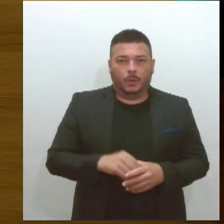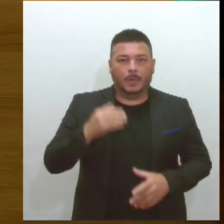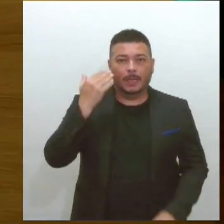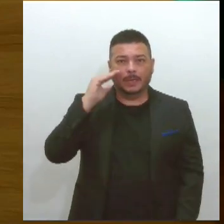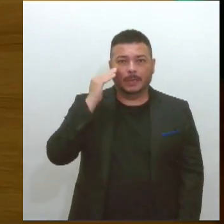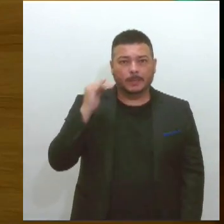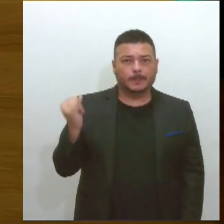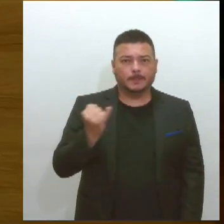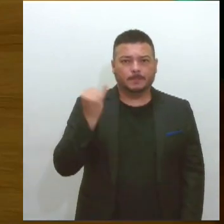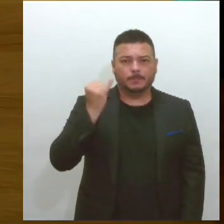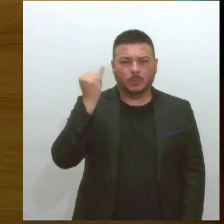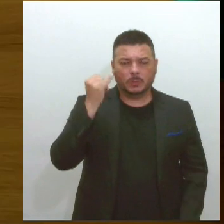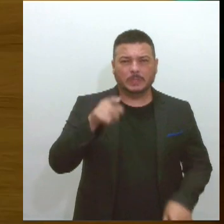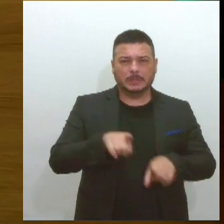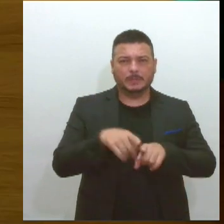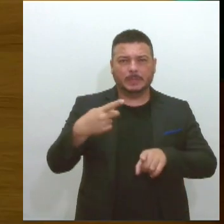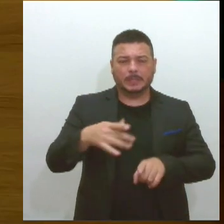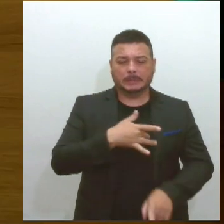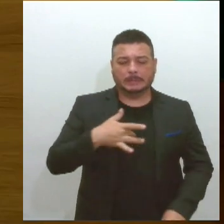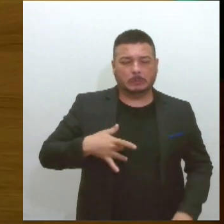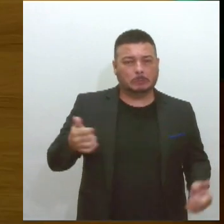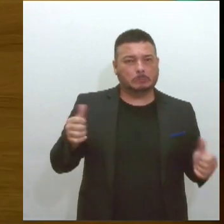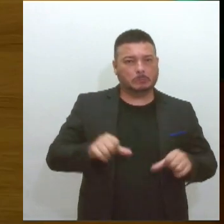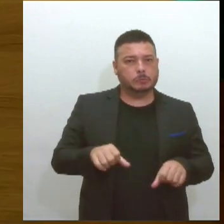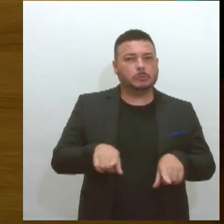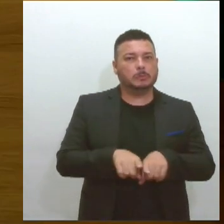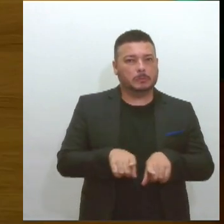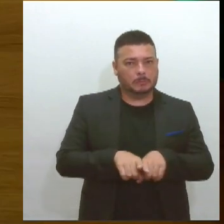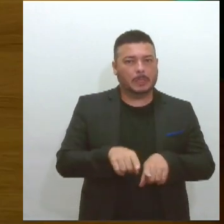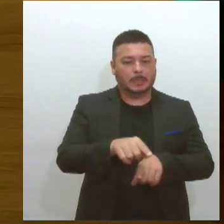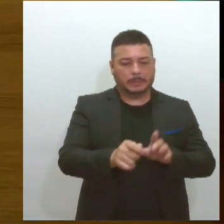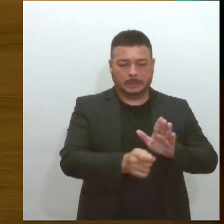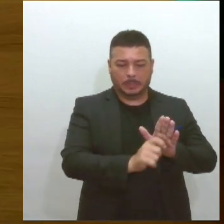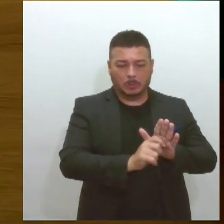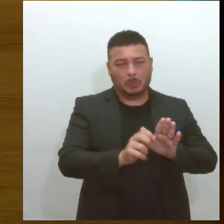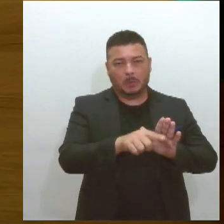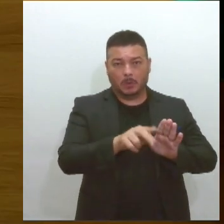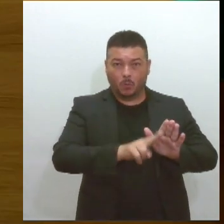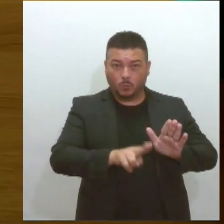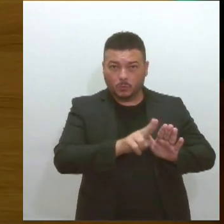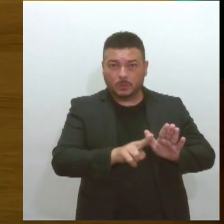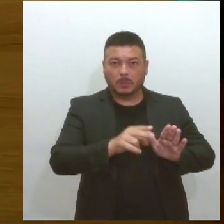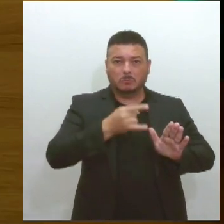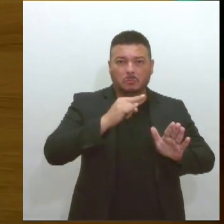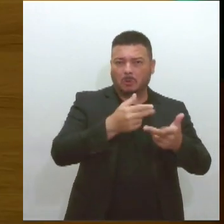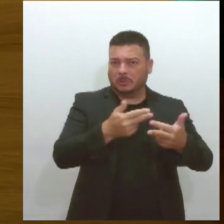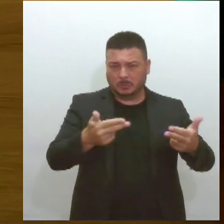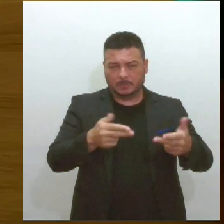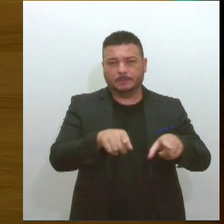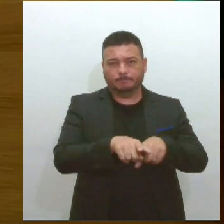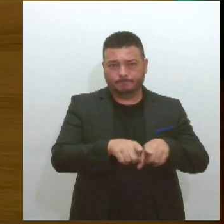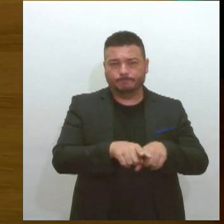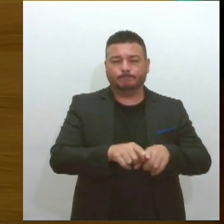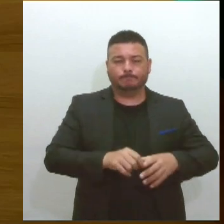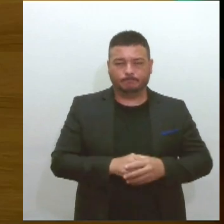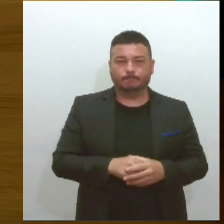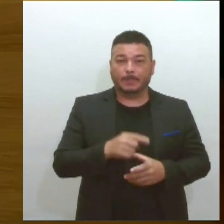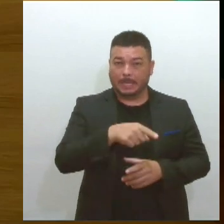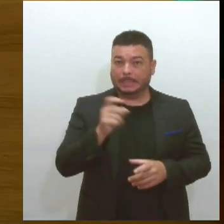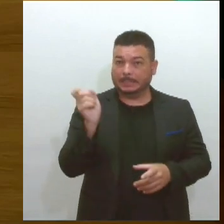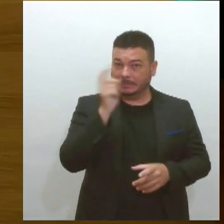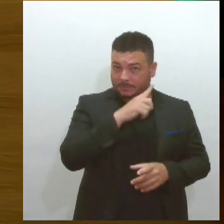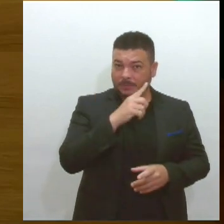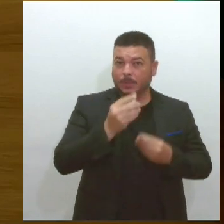com a própria saúde e dos riscos à exposição a drogas de abuso, sejam alícitas ou ilícitas. A dificuldade que é lidar com o